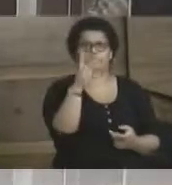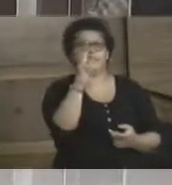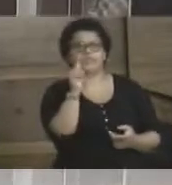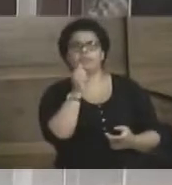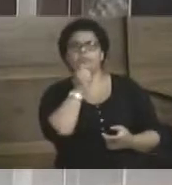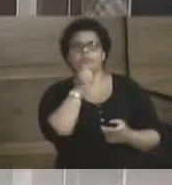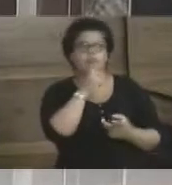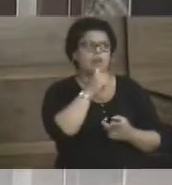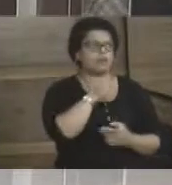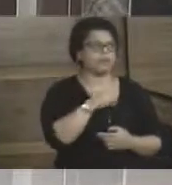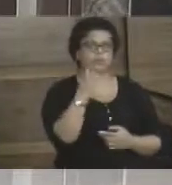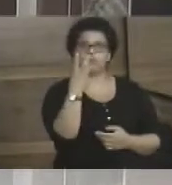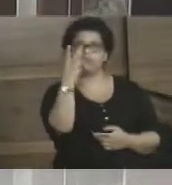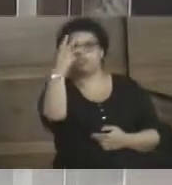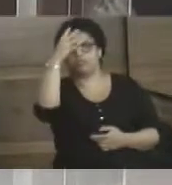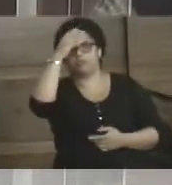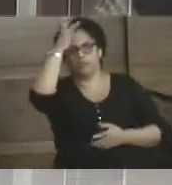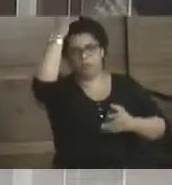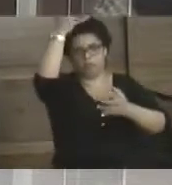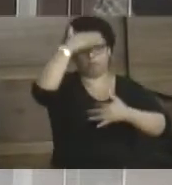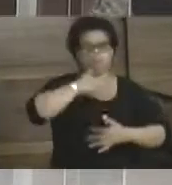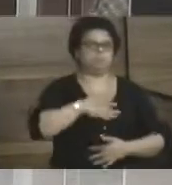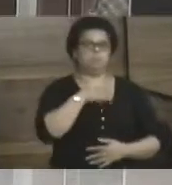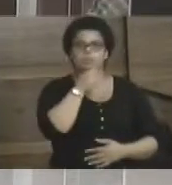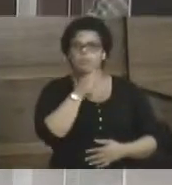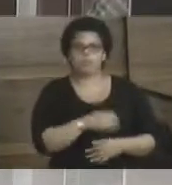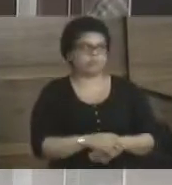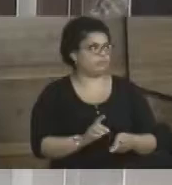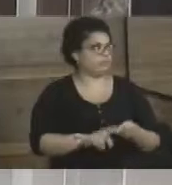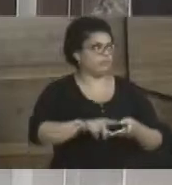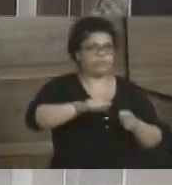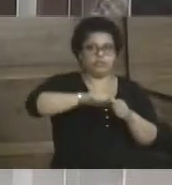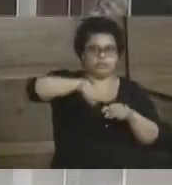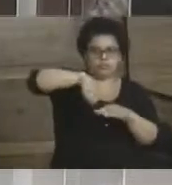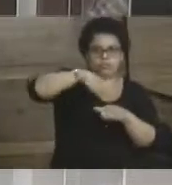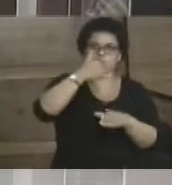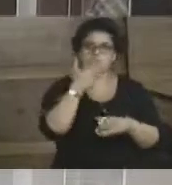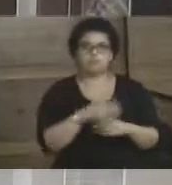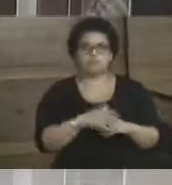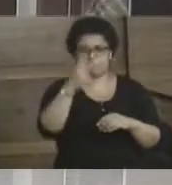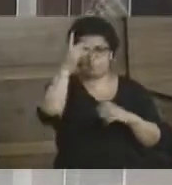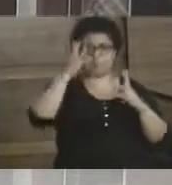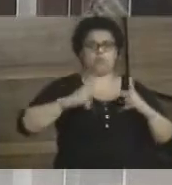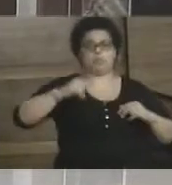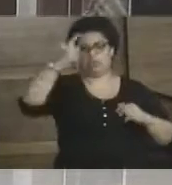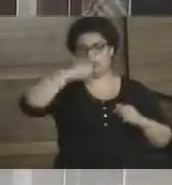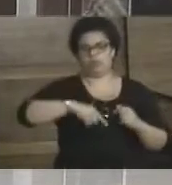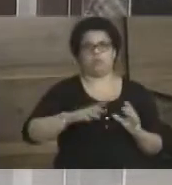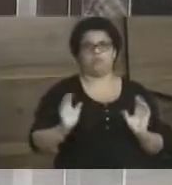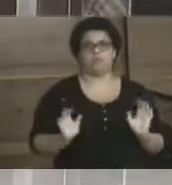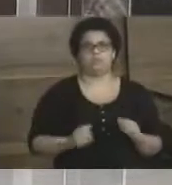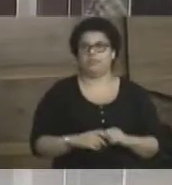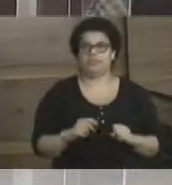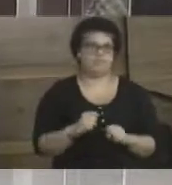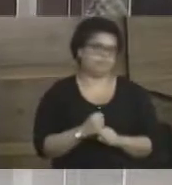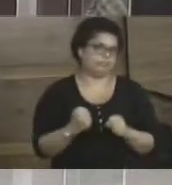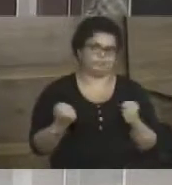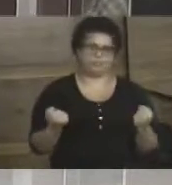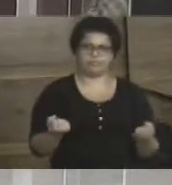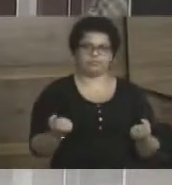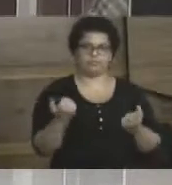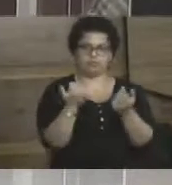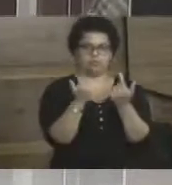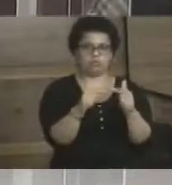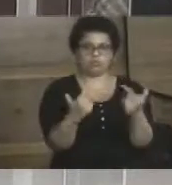água, dois, três dias sem tomar banho, dois, três dias sem se alimentar, fazer o higiene pessoal. Então, assim, é um absurdo a gente não ter